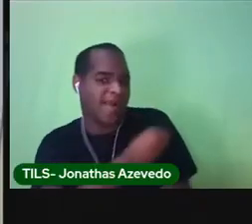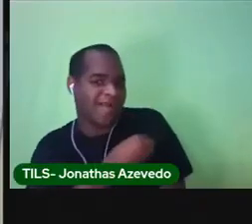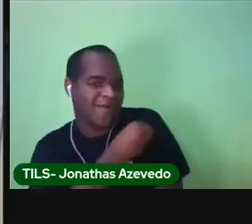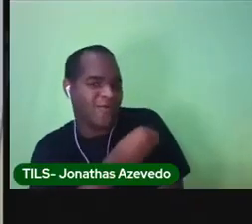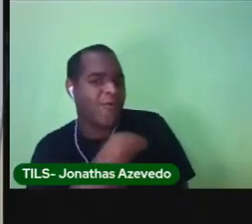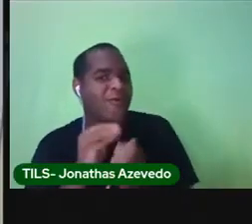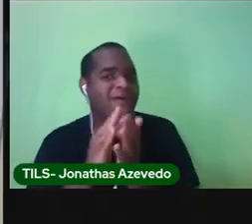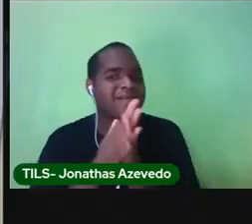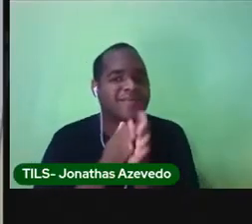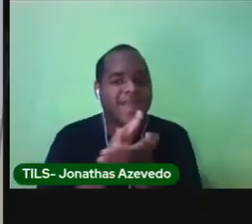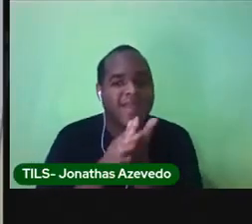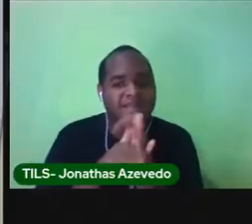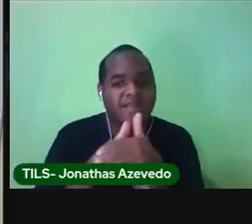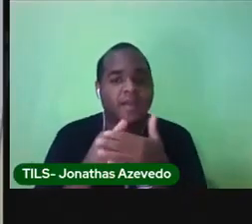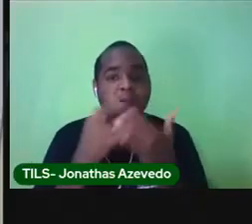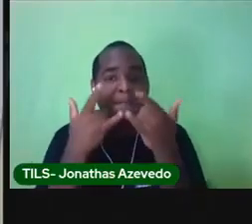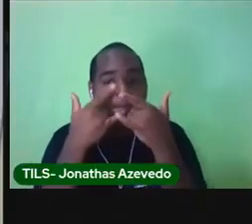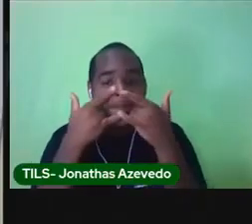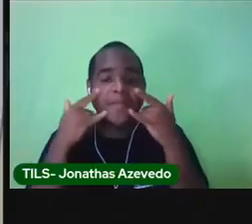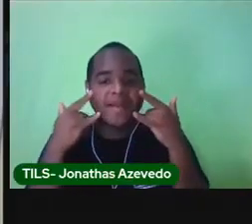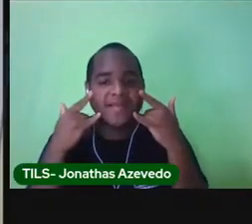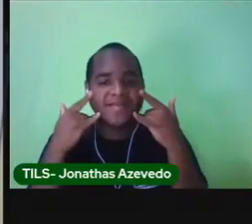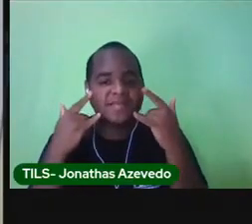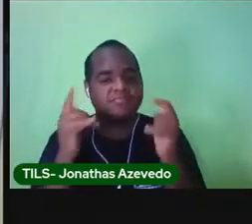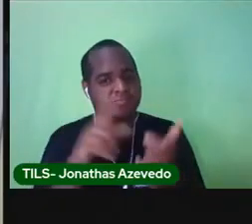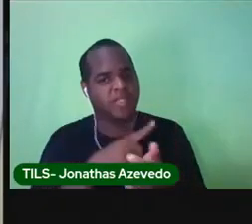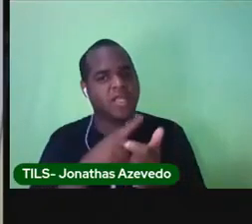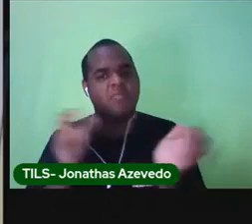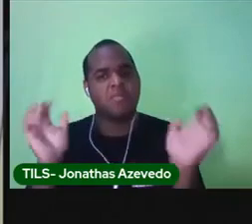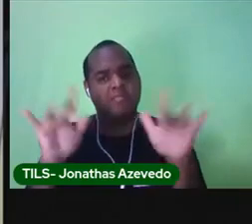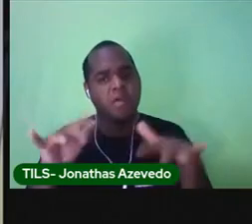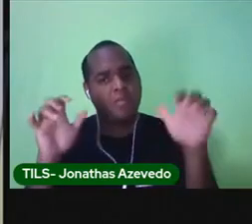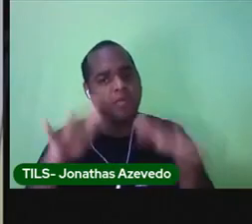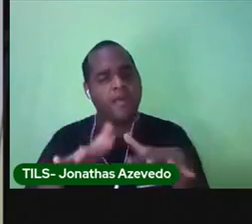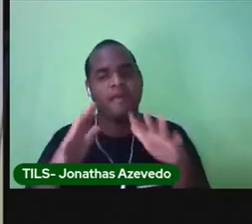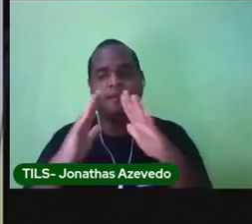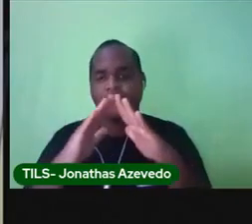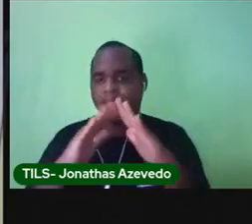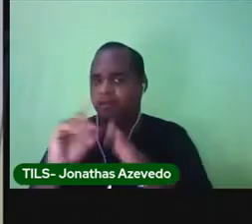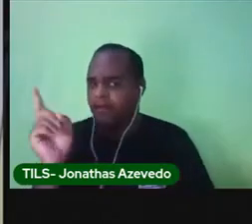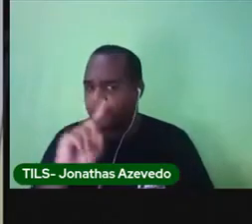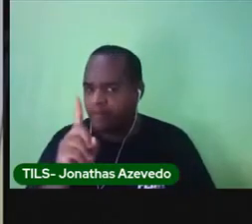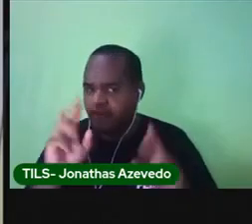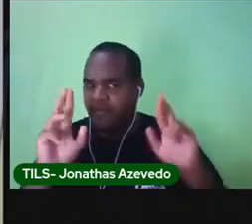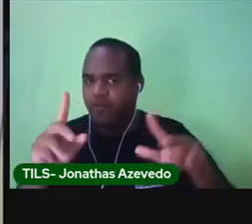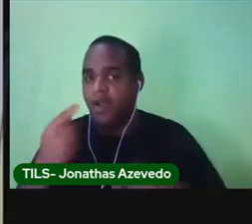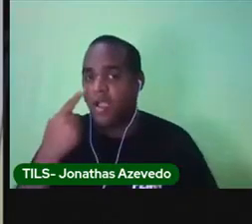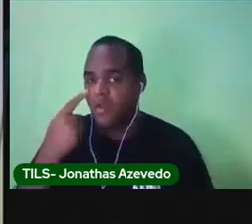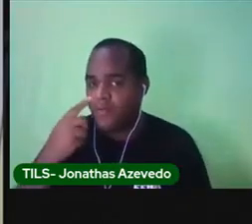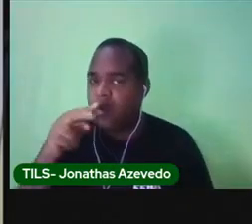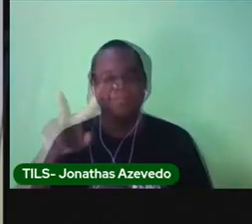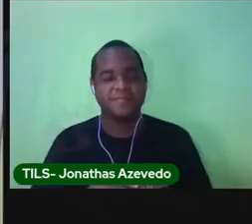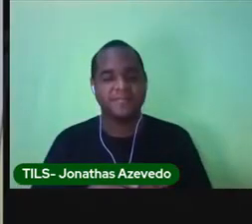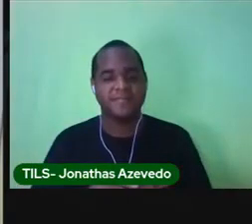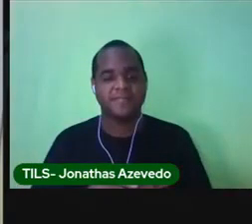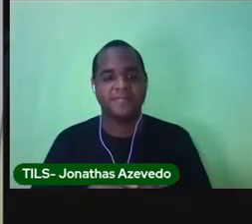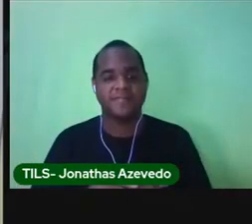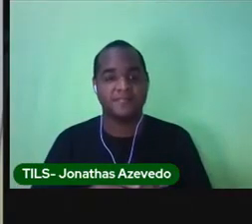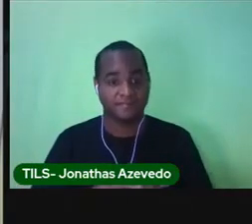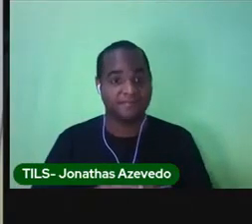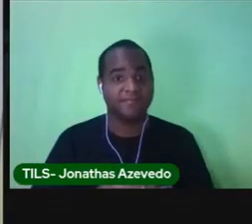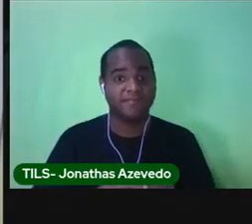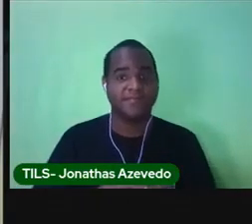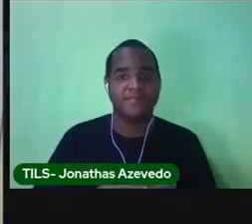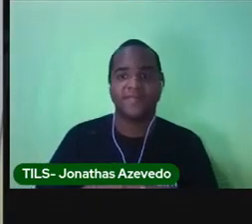máscara. Não tão aglomerando não, né? Ai, ai, tô de olho em vocês. Pra quem tá